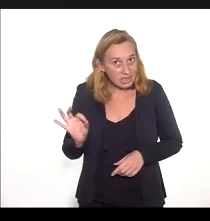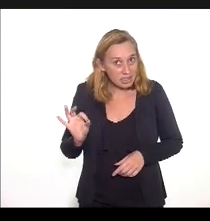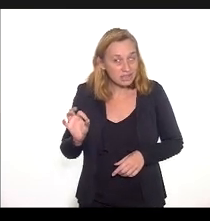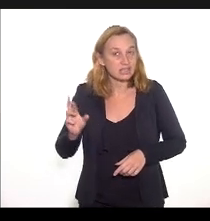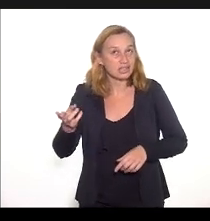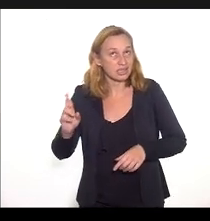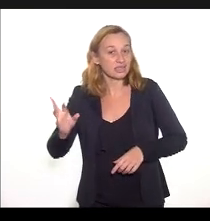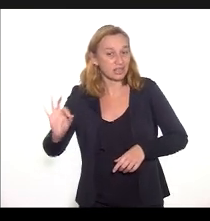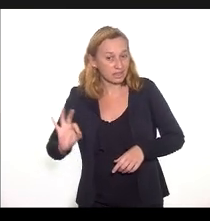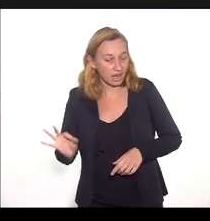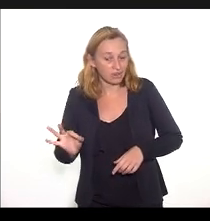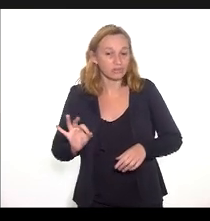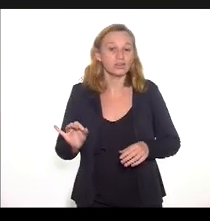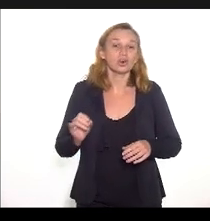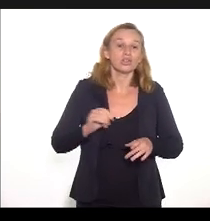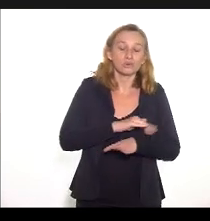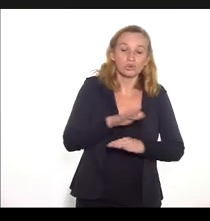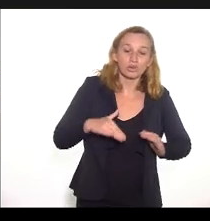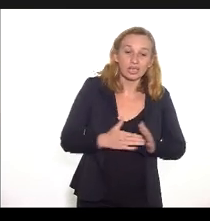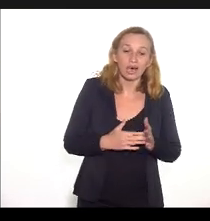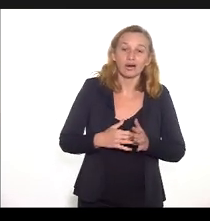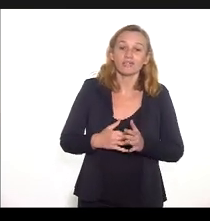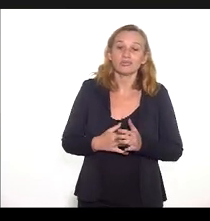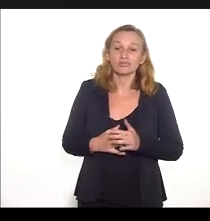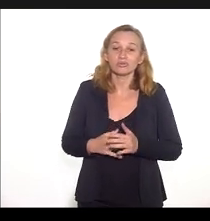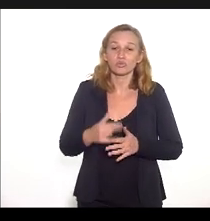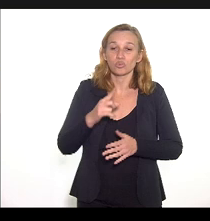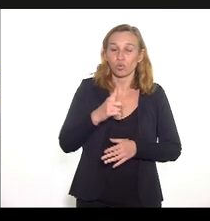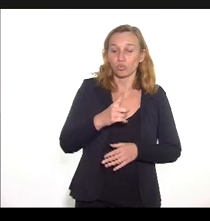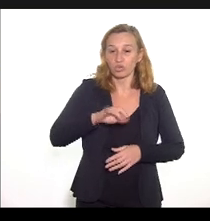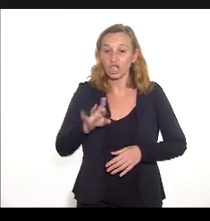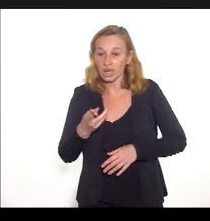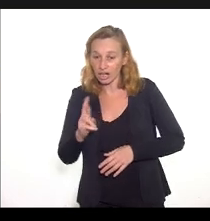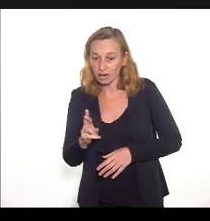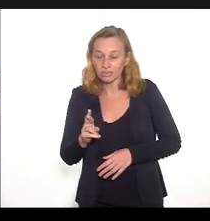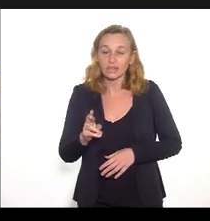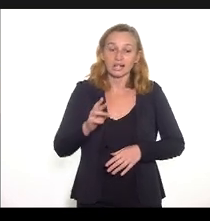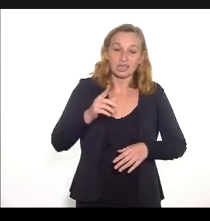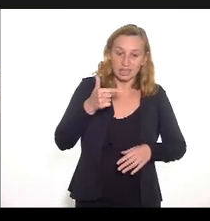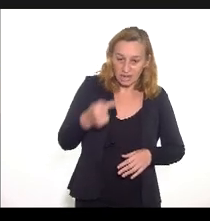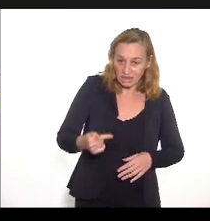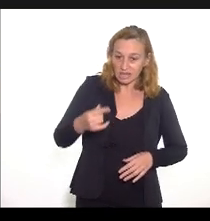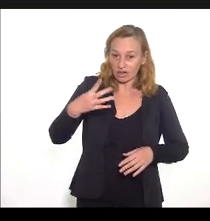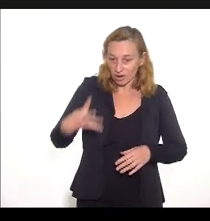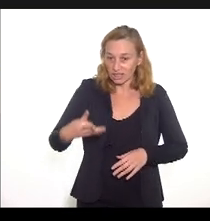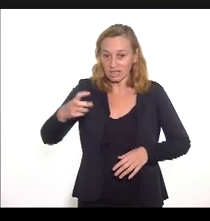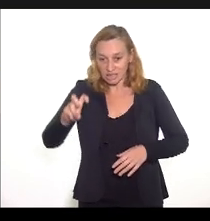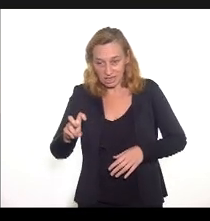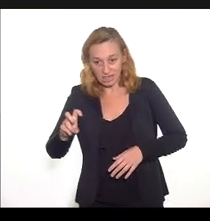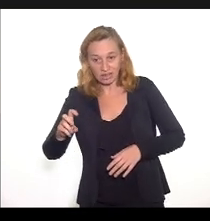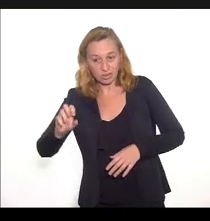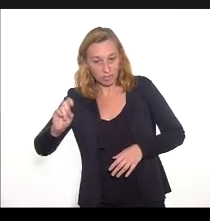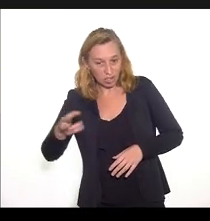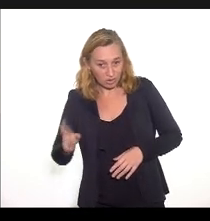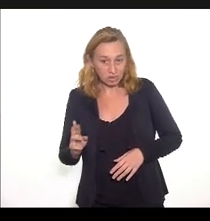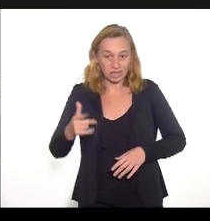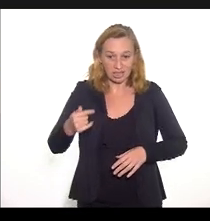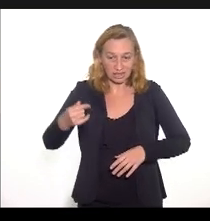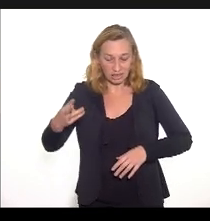num total de R$ 1.745.179